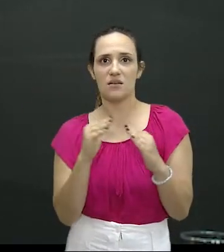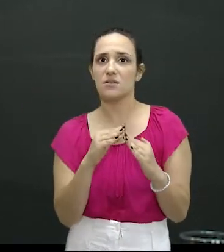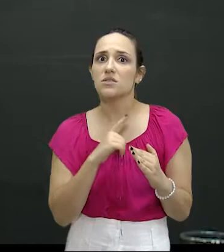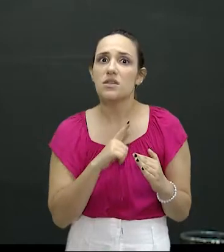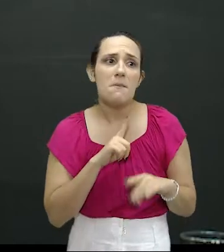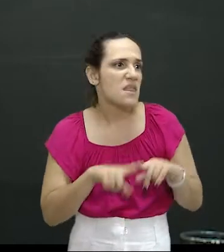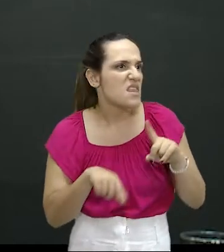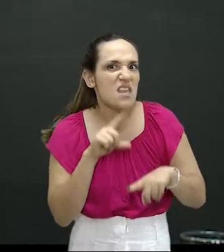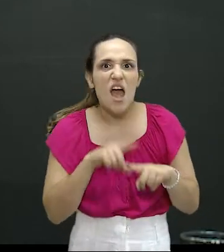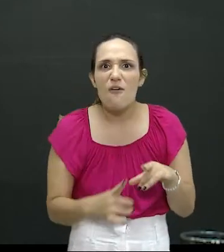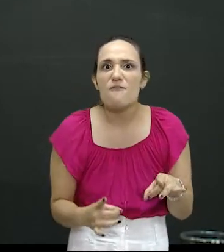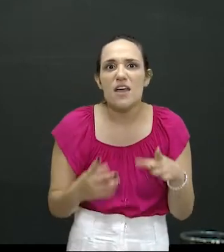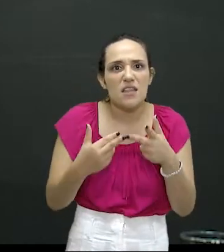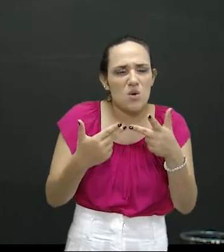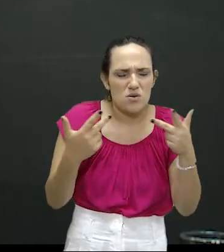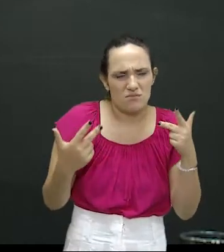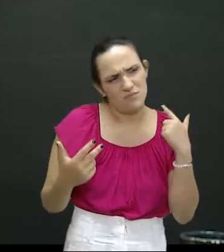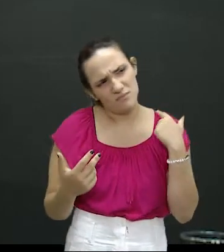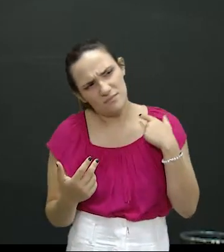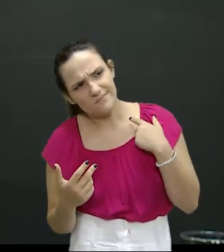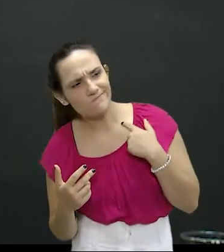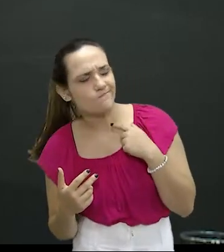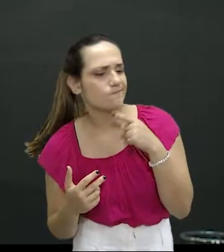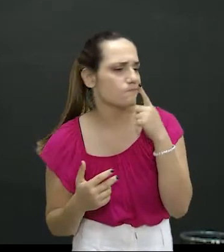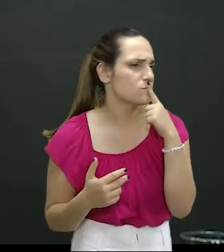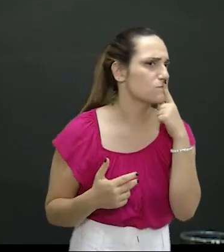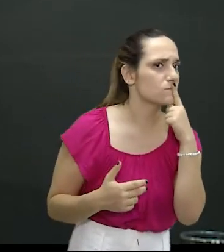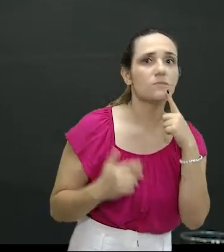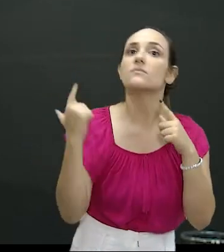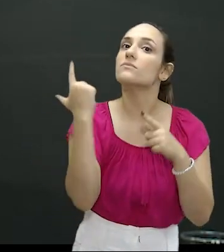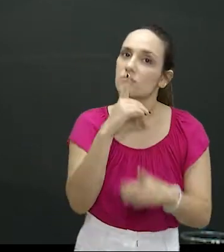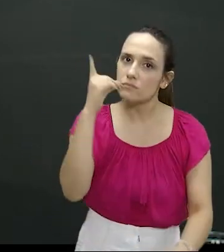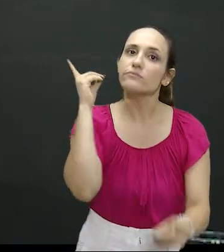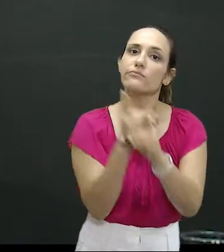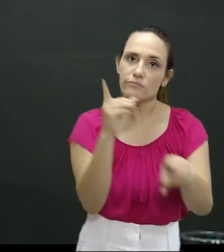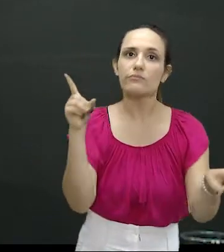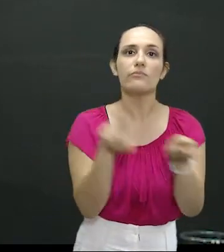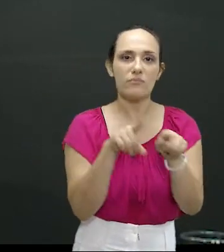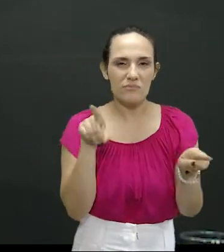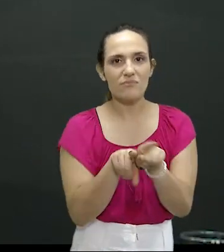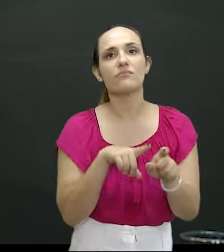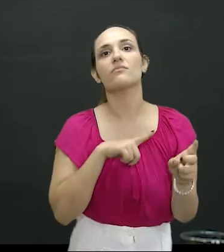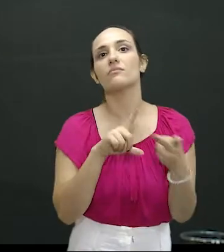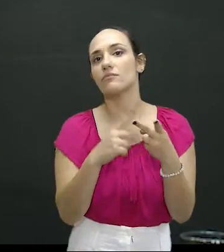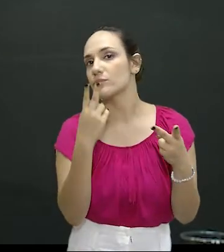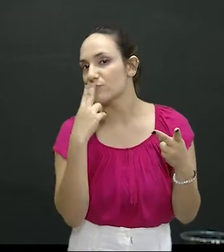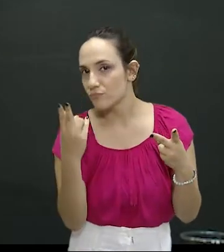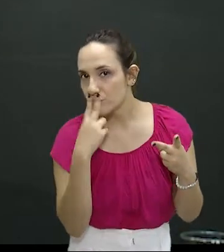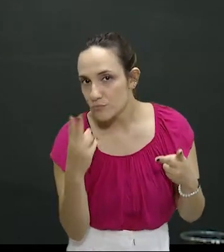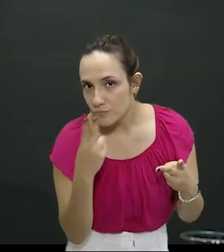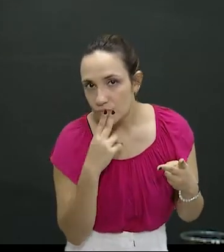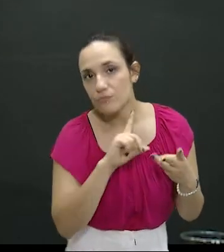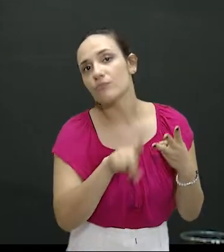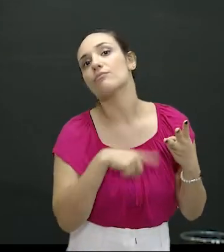mercadoria. Então, sempre nós atuamos e focado na apreensão também de cigarros, que configura o contrabando e também a